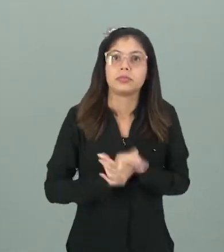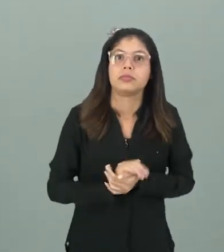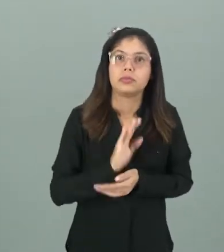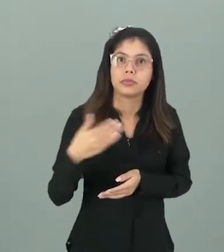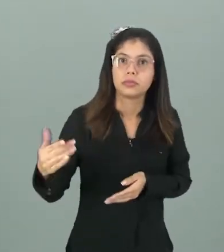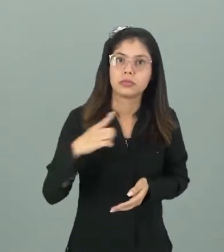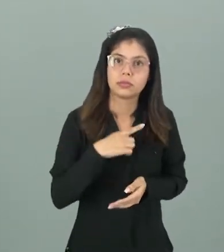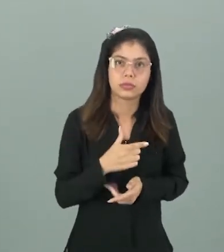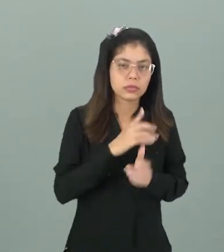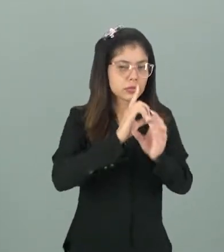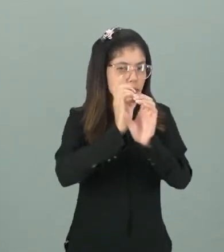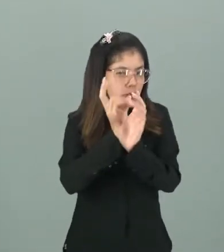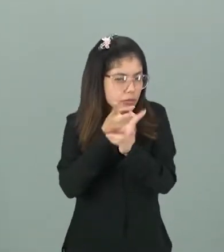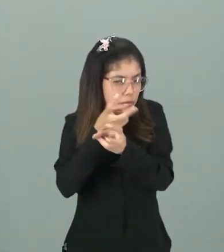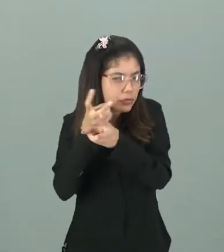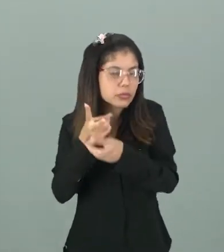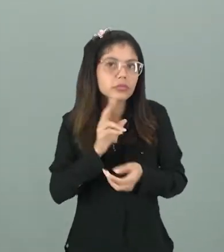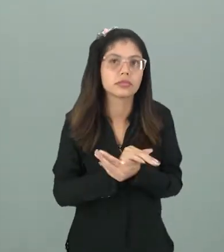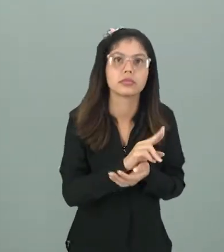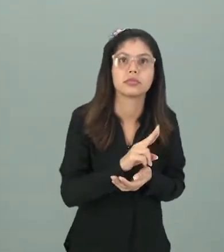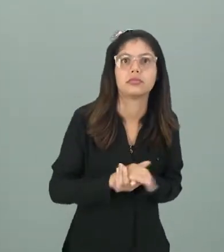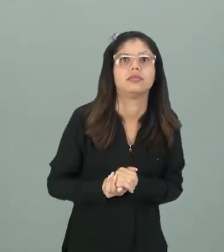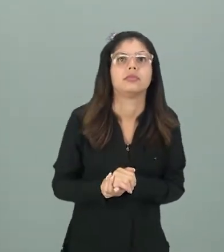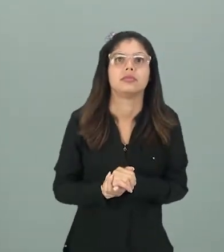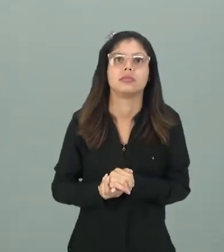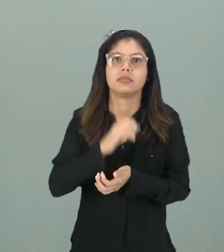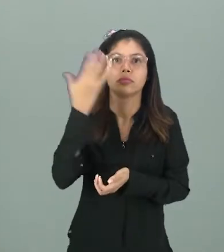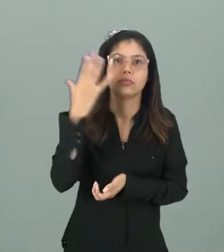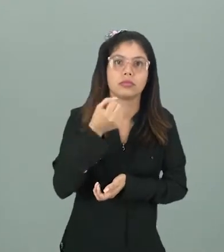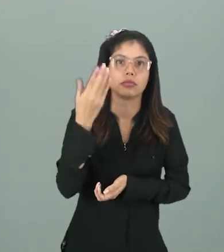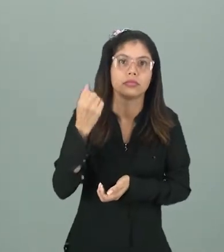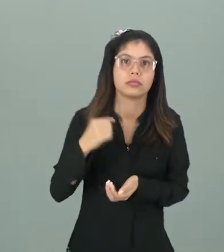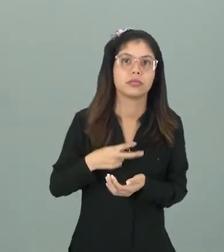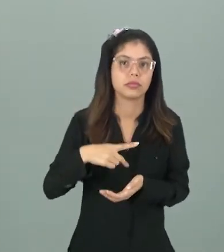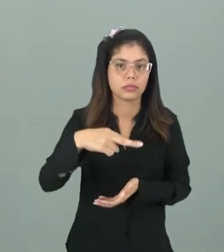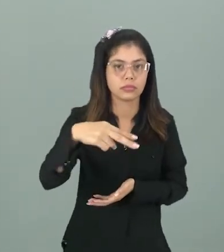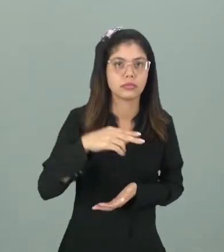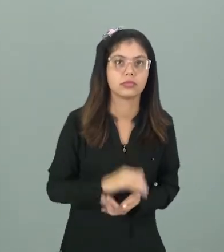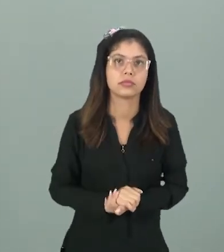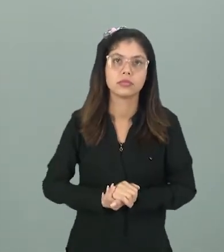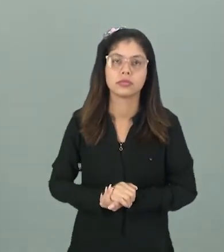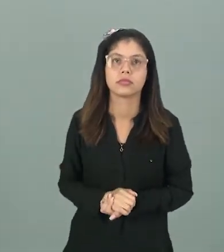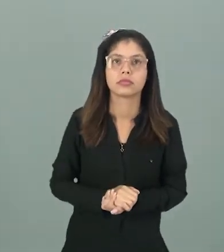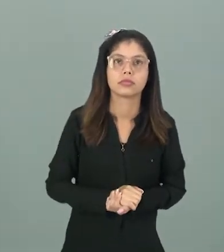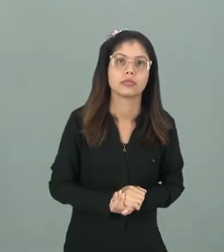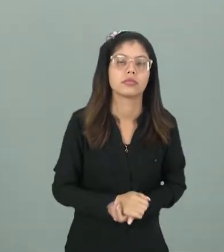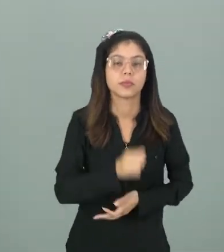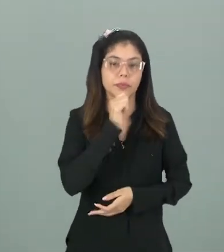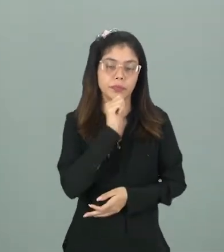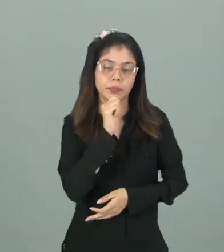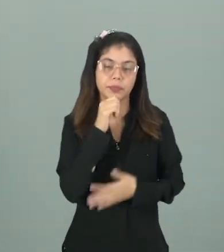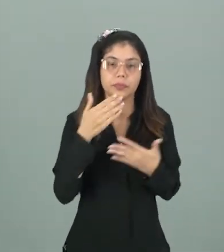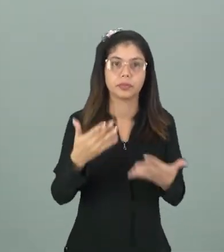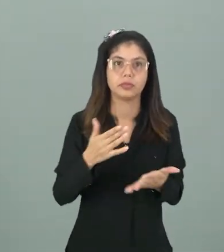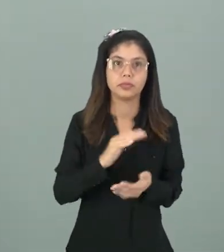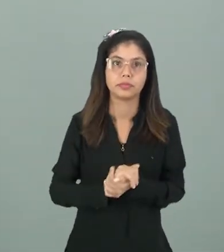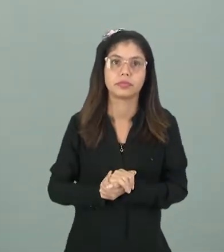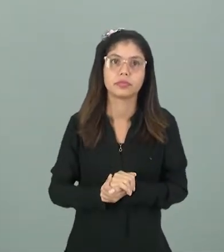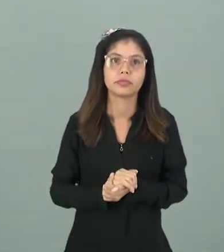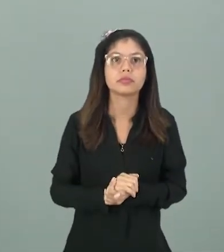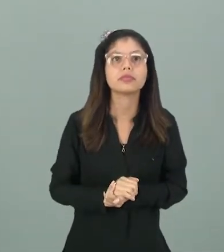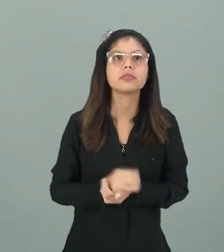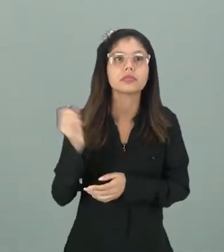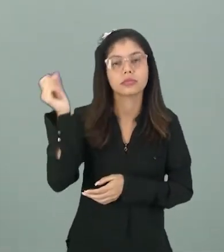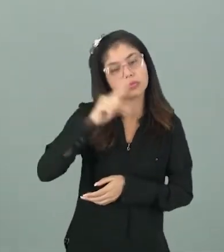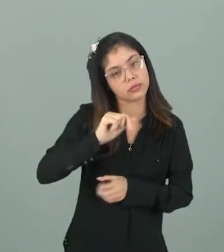que quando Galileu observou, ele chamou até de caminho de leite por conta dessa cor. Além disso, além